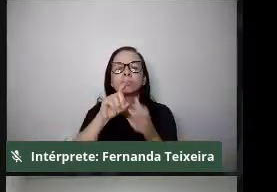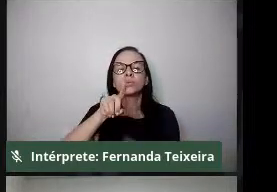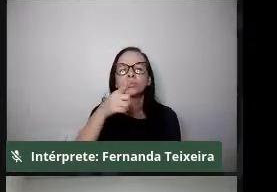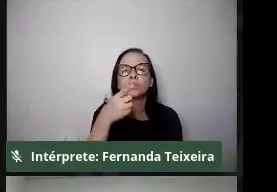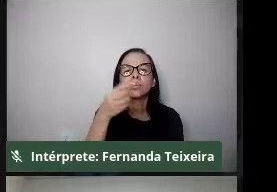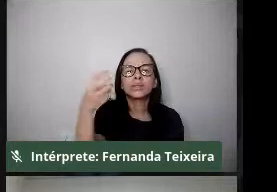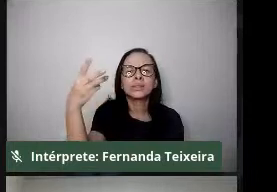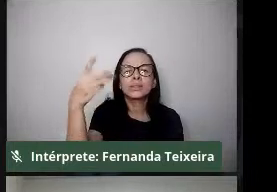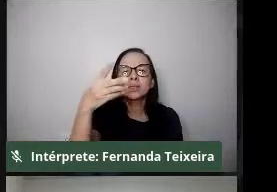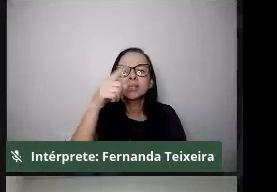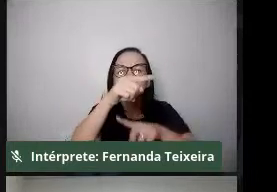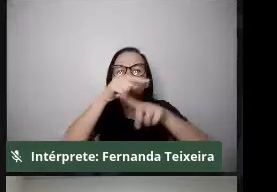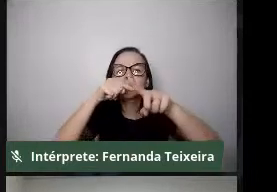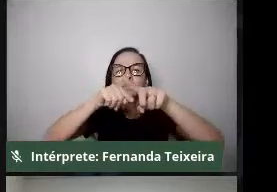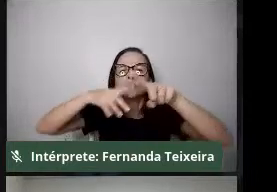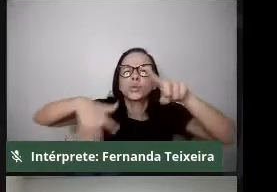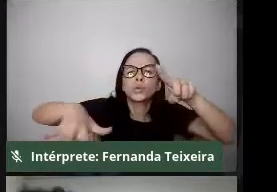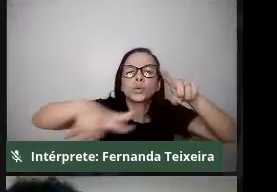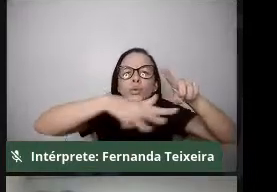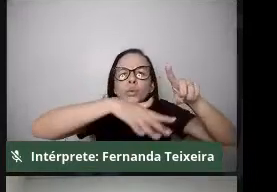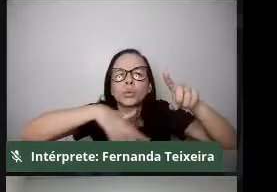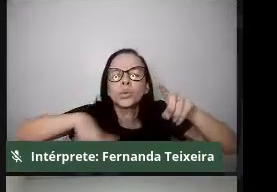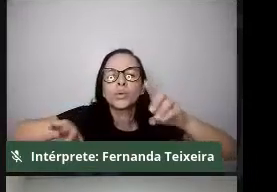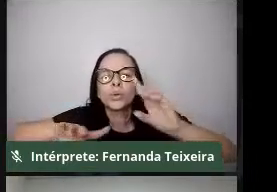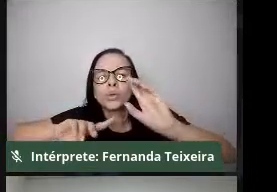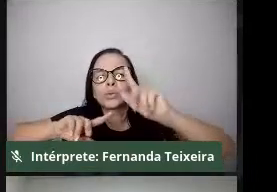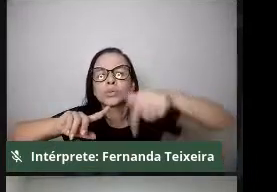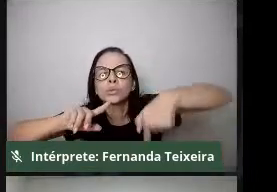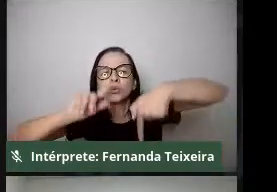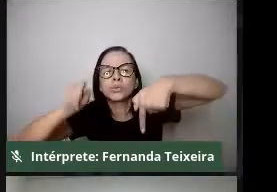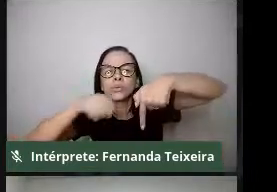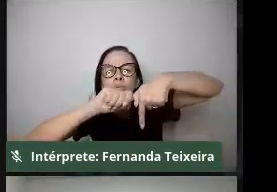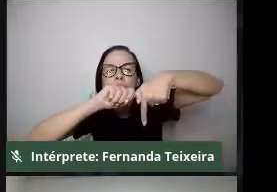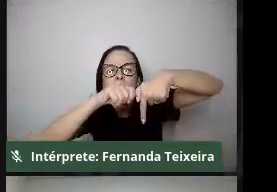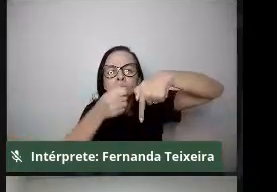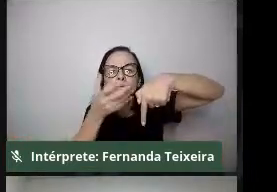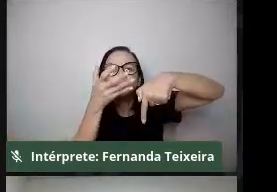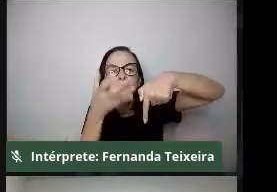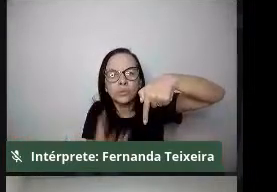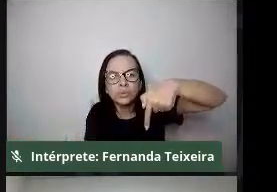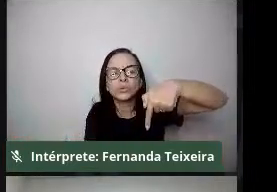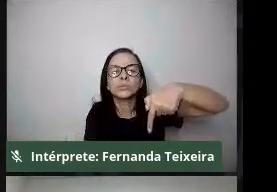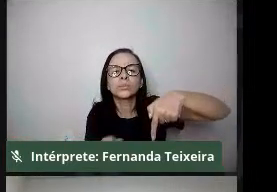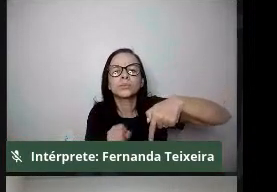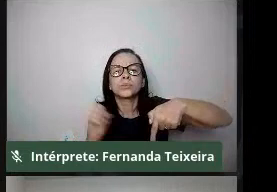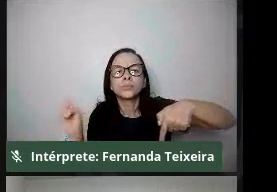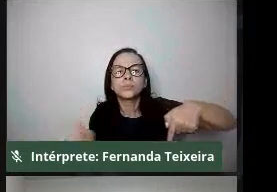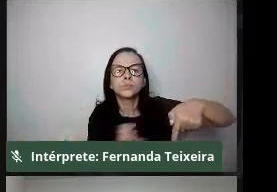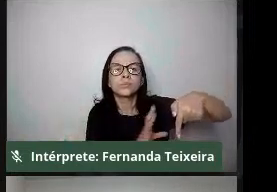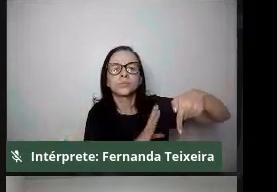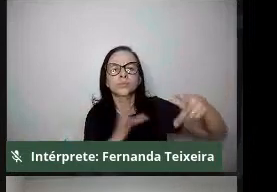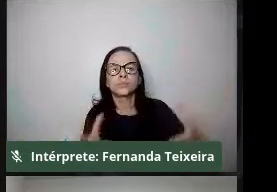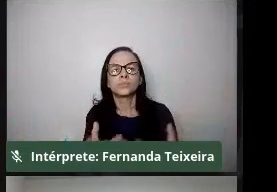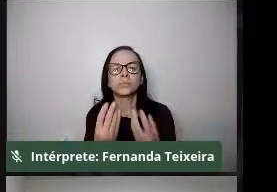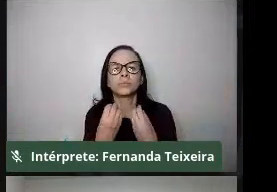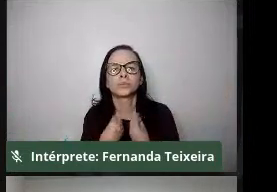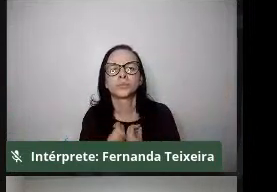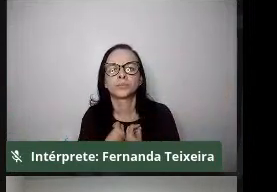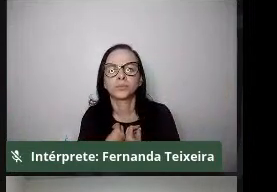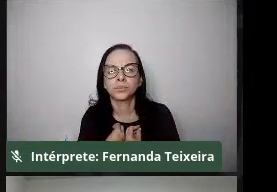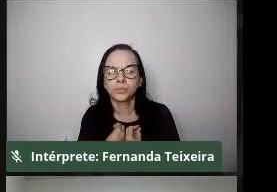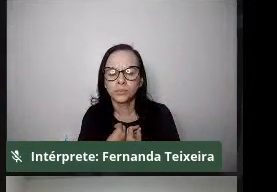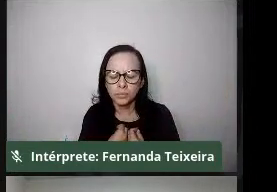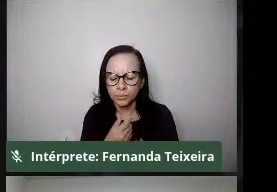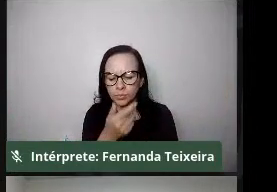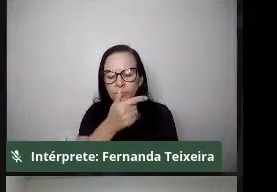todos os quilombos do Brasil receberam, né, aí a regularização fundiária como política pública, por favor. Uma outra,